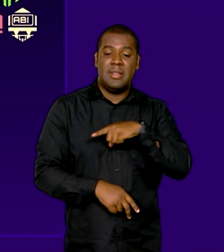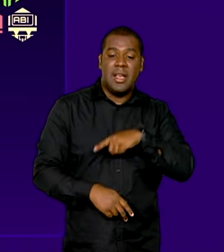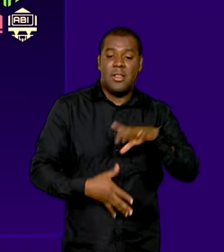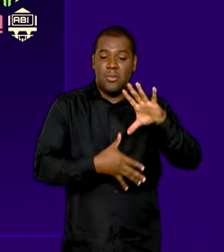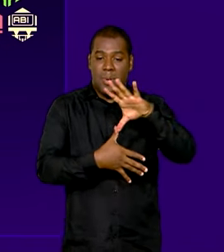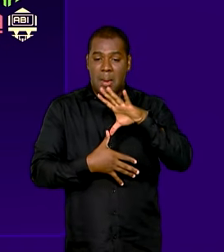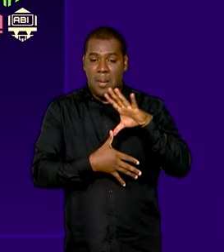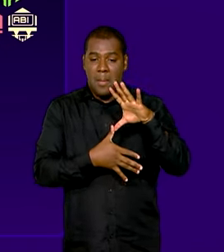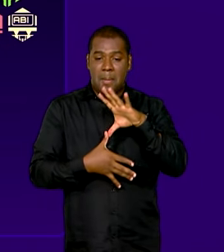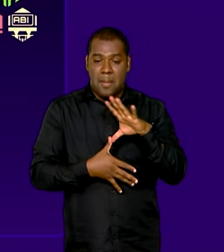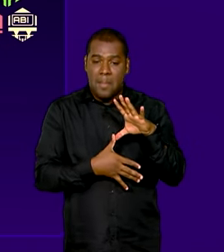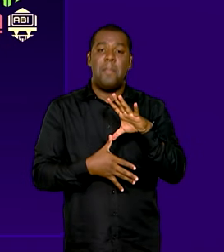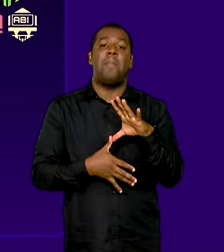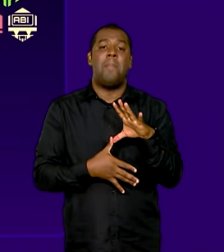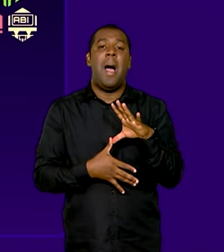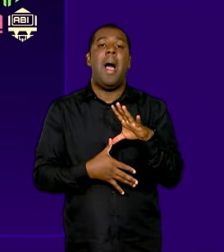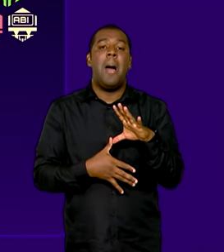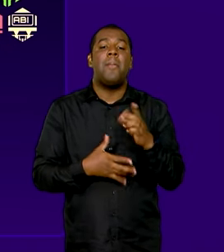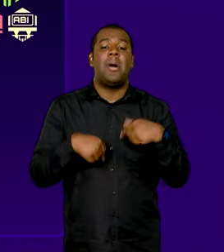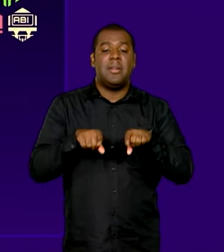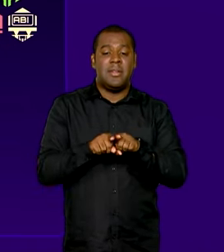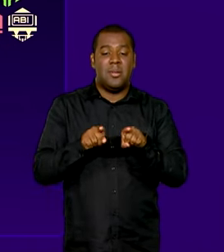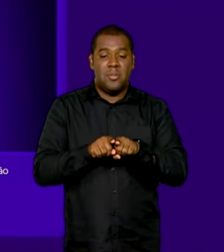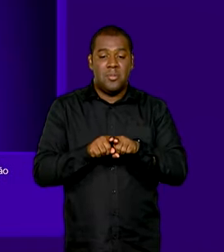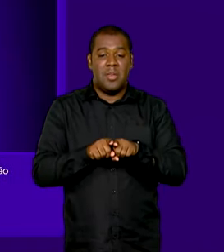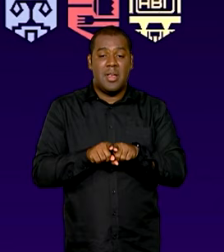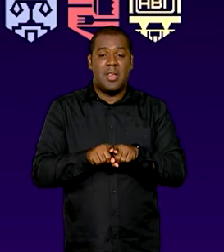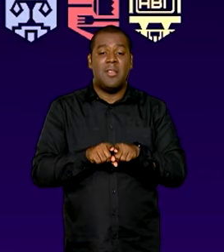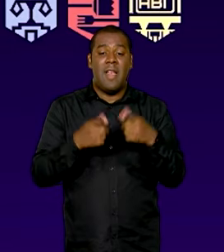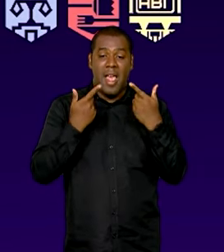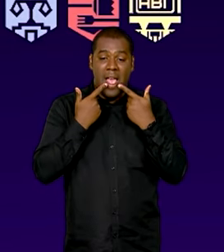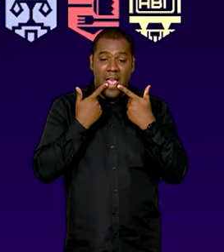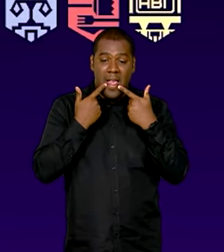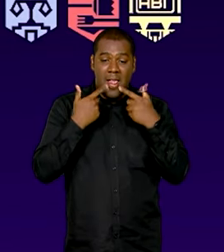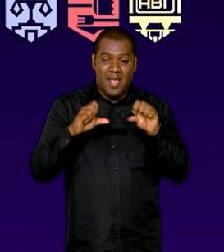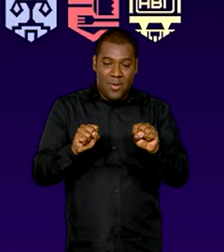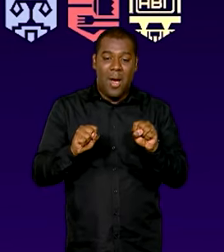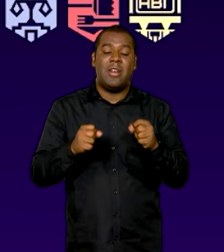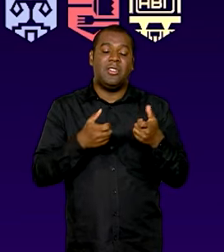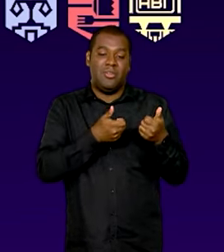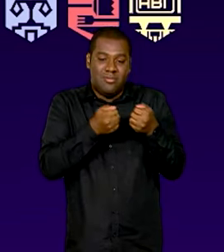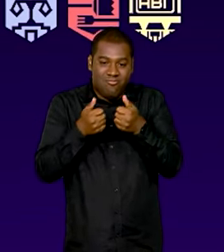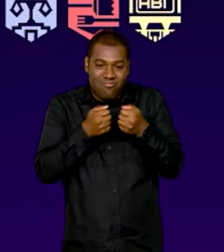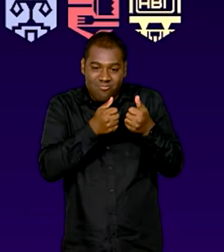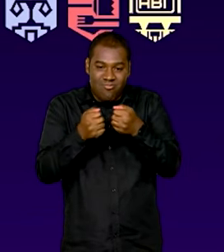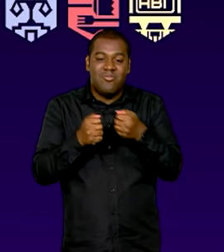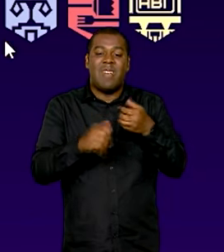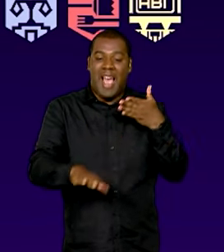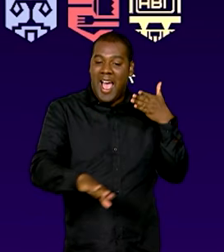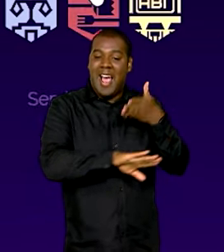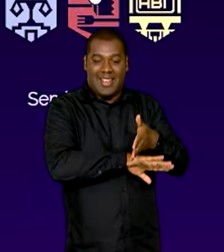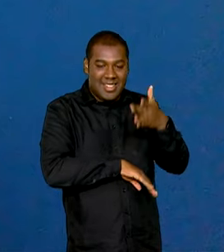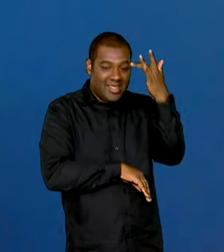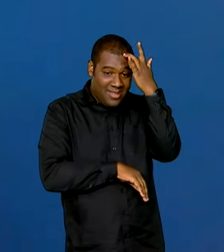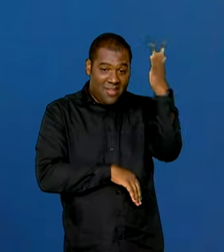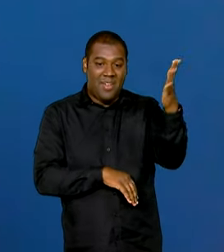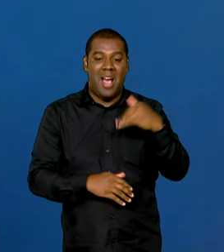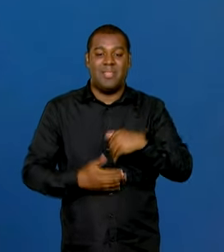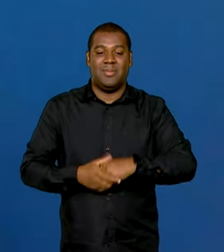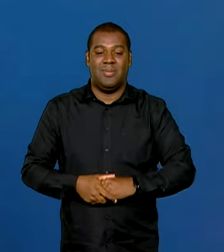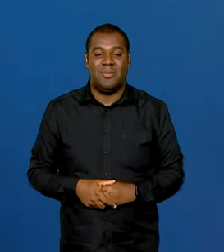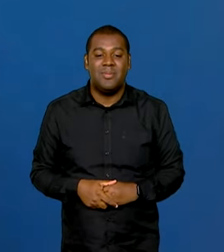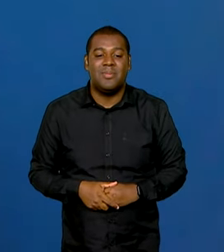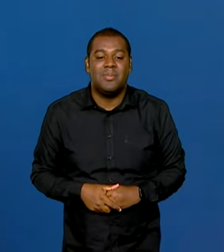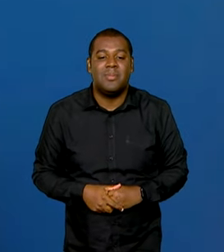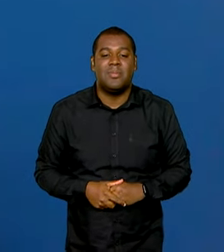recursos de geolocalização e uma linguagem de games para facilitar a navegação. Entregar as informações de uma maneira